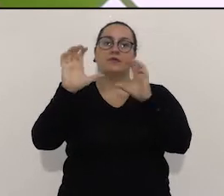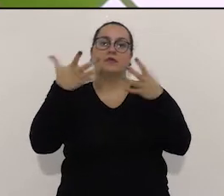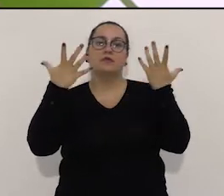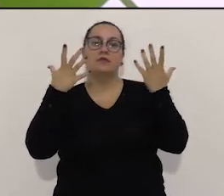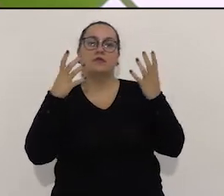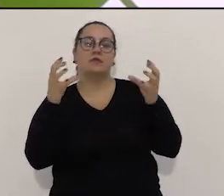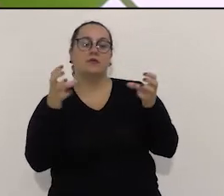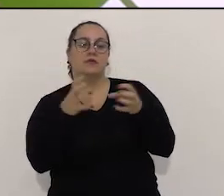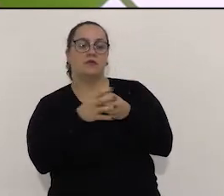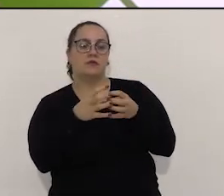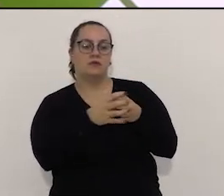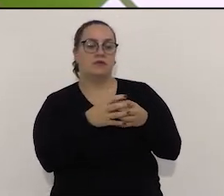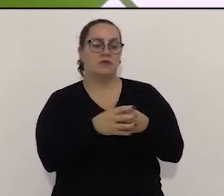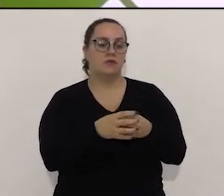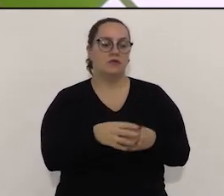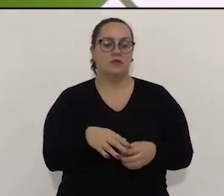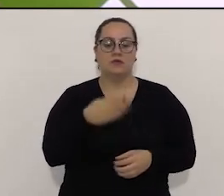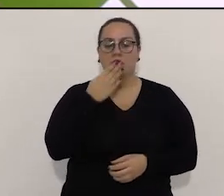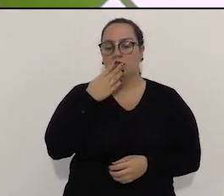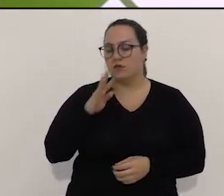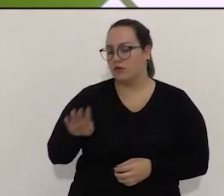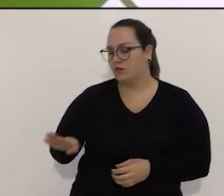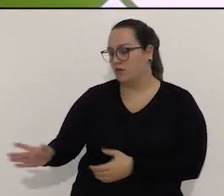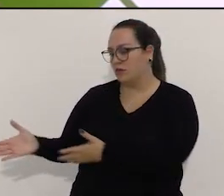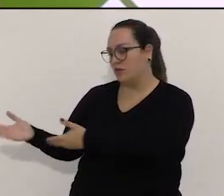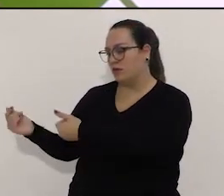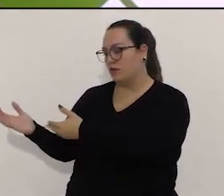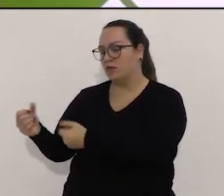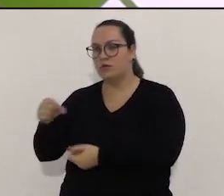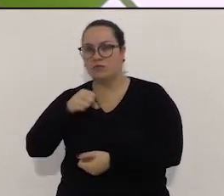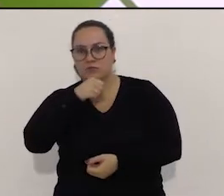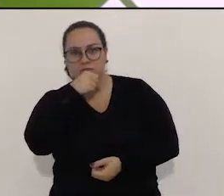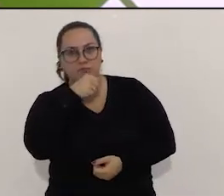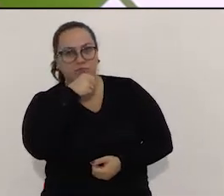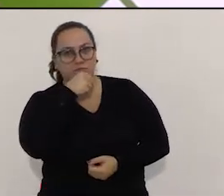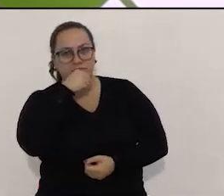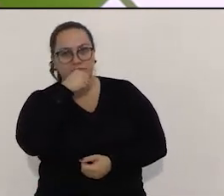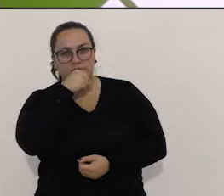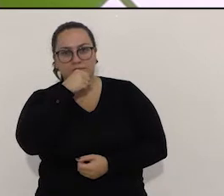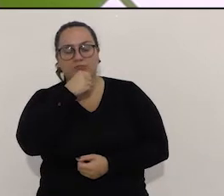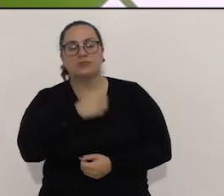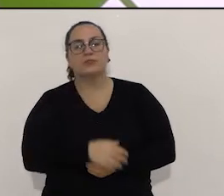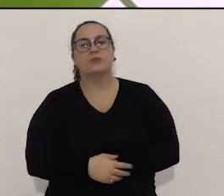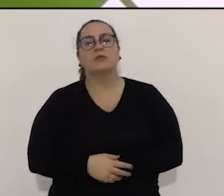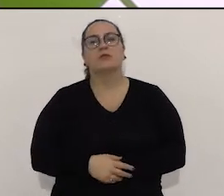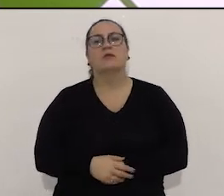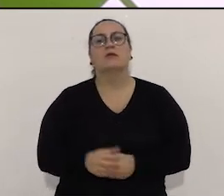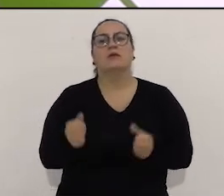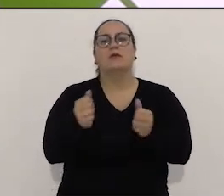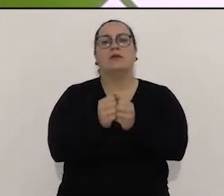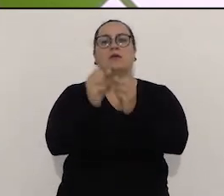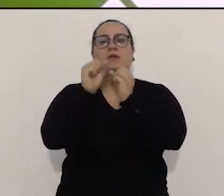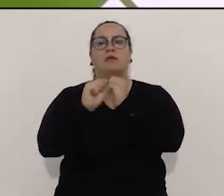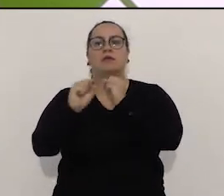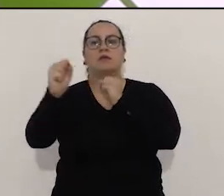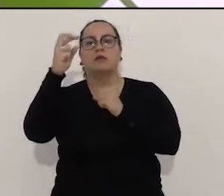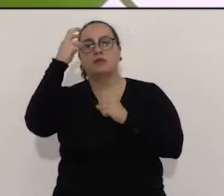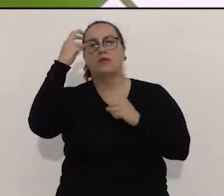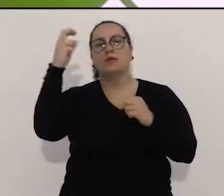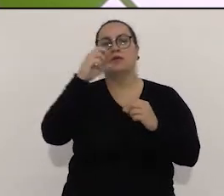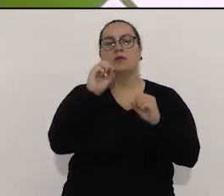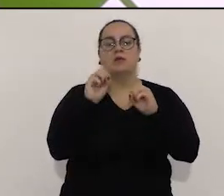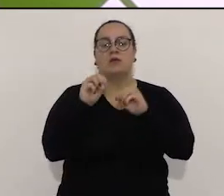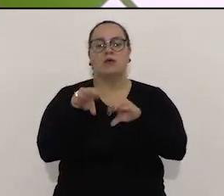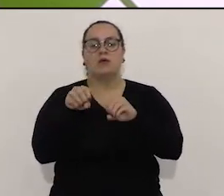integradas com o esporte, envolvendo crianças, adolescentes e idosos. Por que que eu estou fazendo ações integradas entre esporte, cultura e